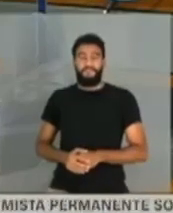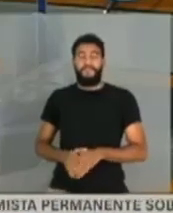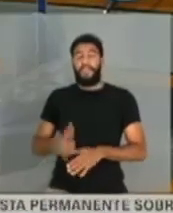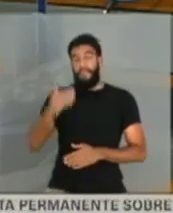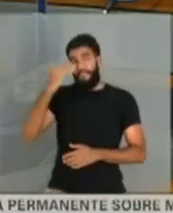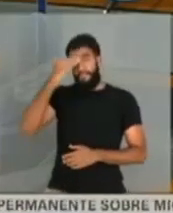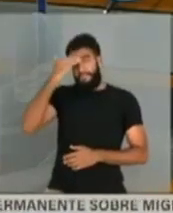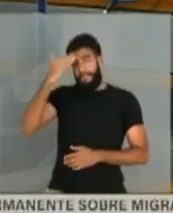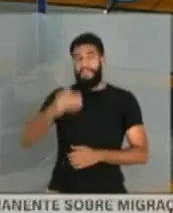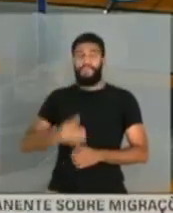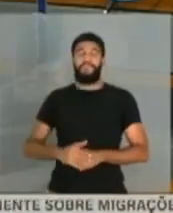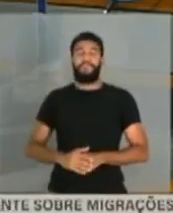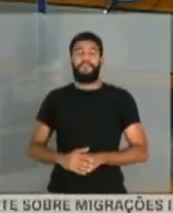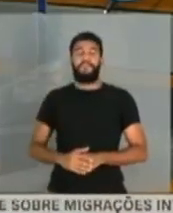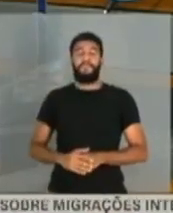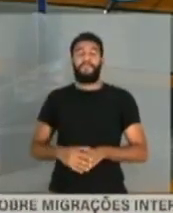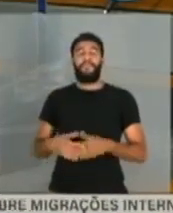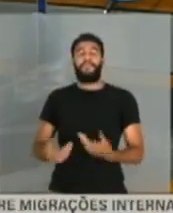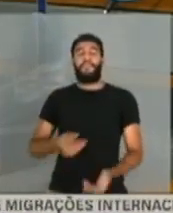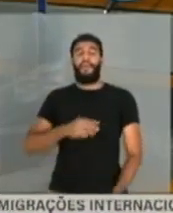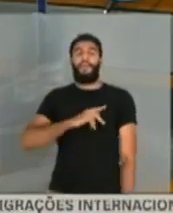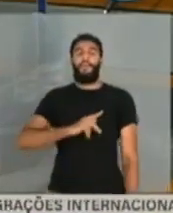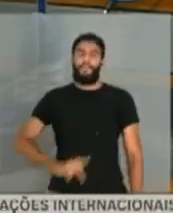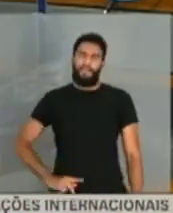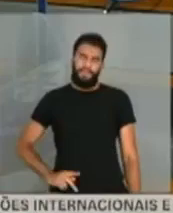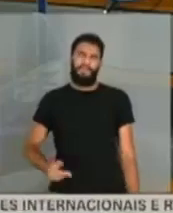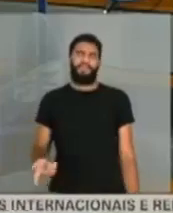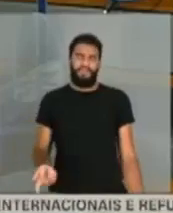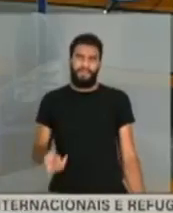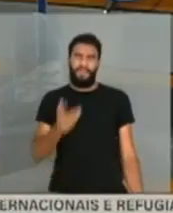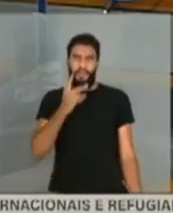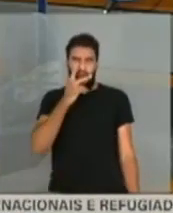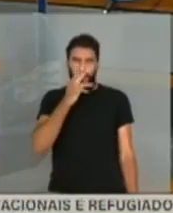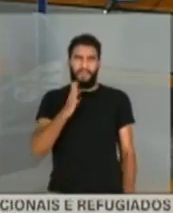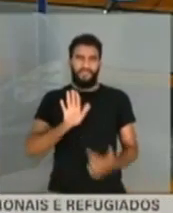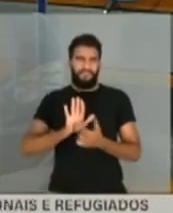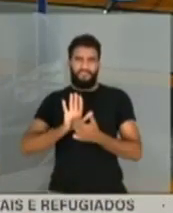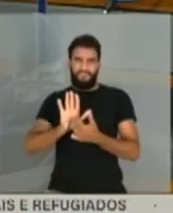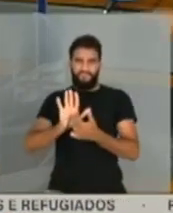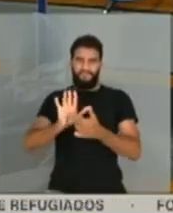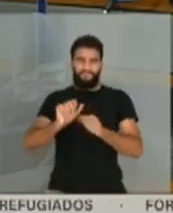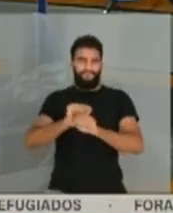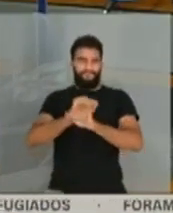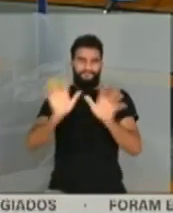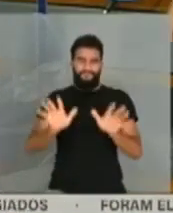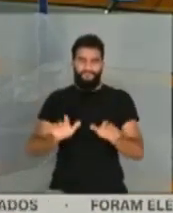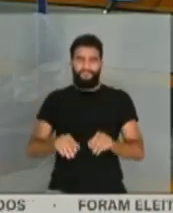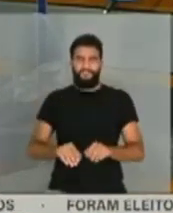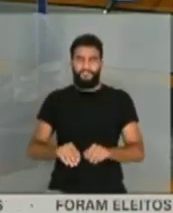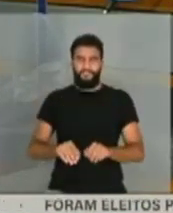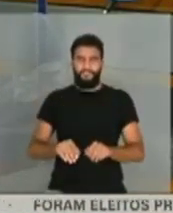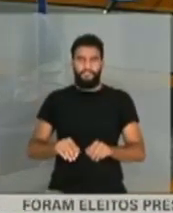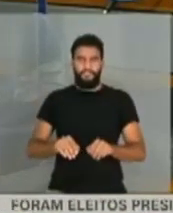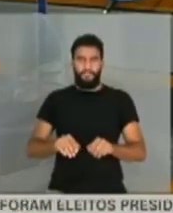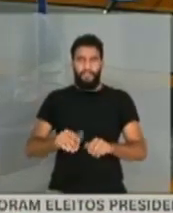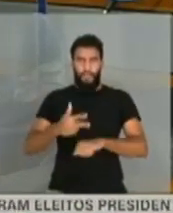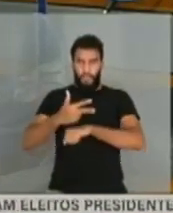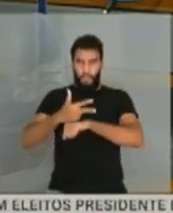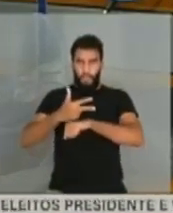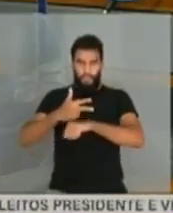Obrigado. Sr. Presidente, eu acho que está aqui caracterizado... Pode tirar aí o vídeo, já